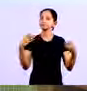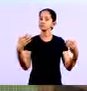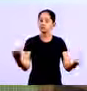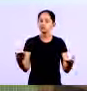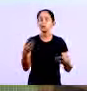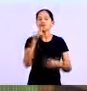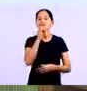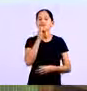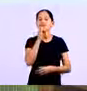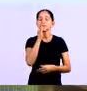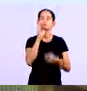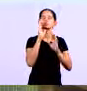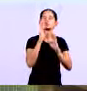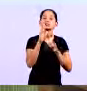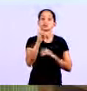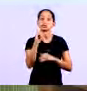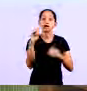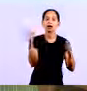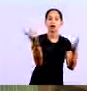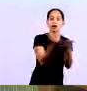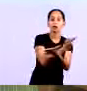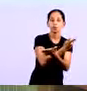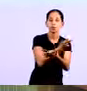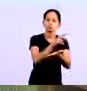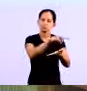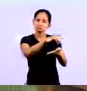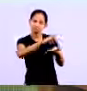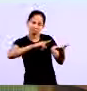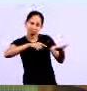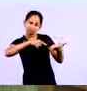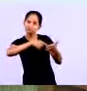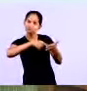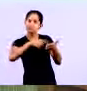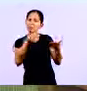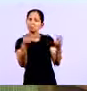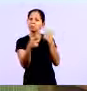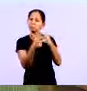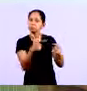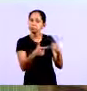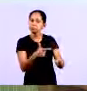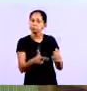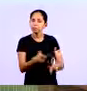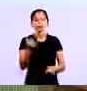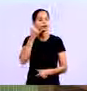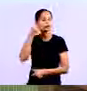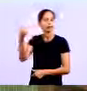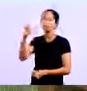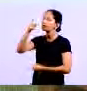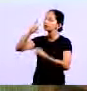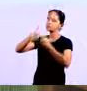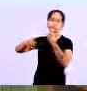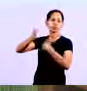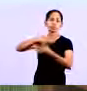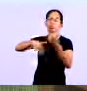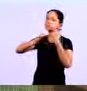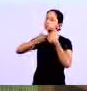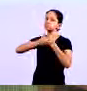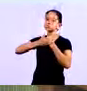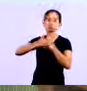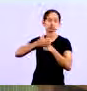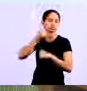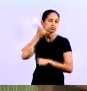cartão de crédito E se você identifica na sua fatura Alguma compra que não é sua Você ligando na operadora, ela cancela a compra